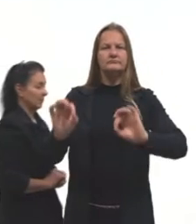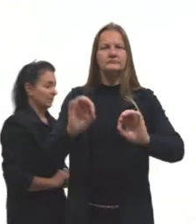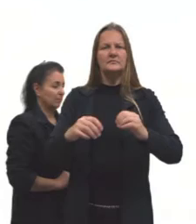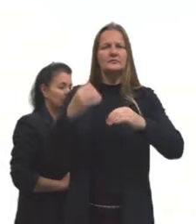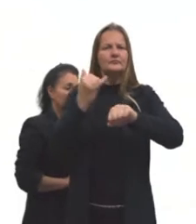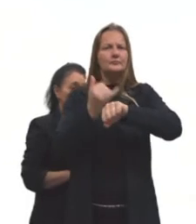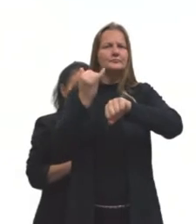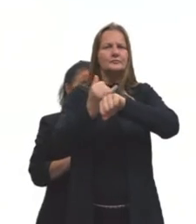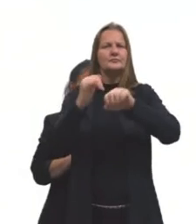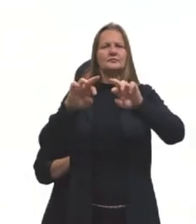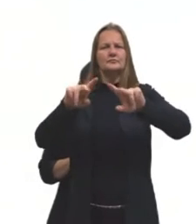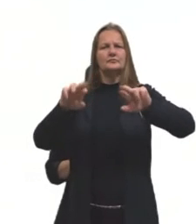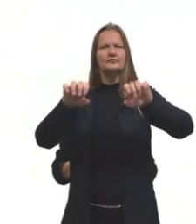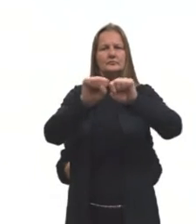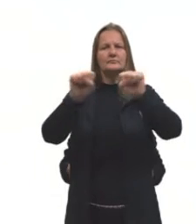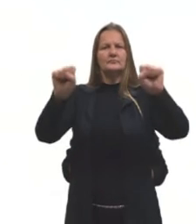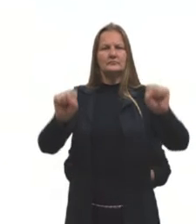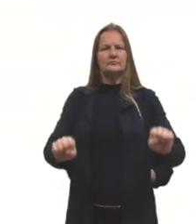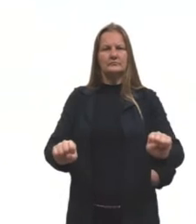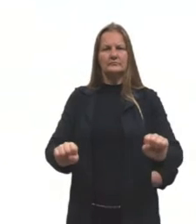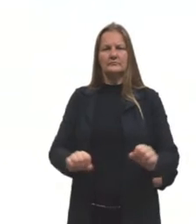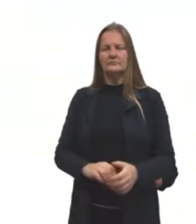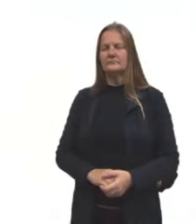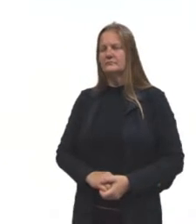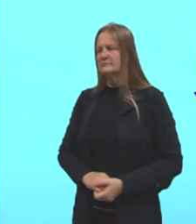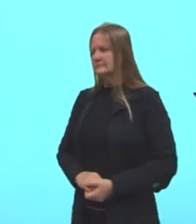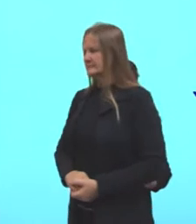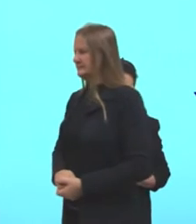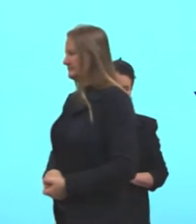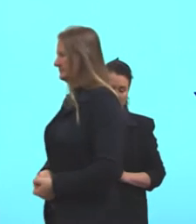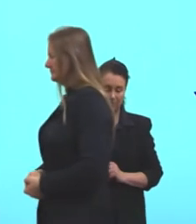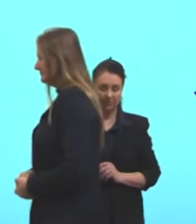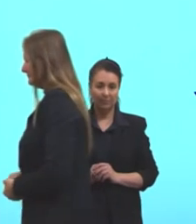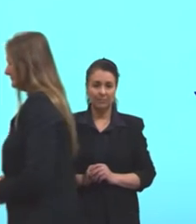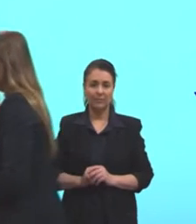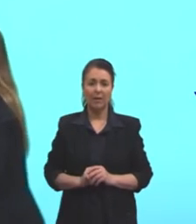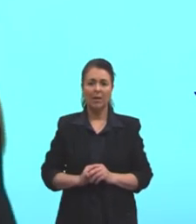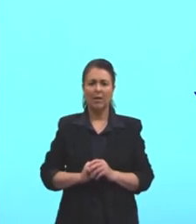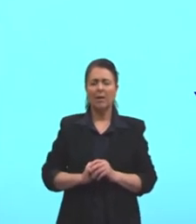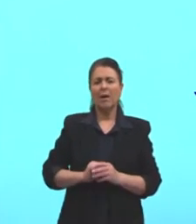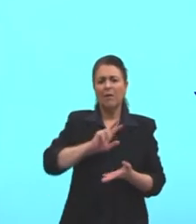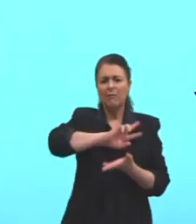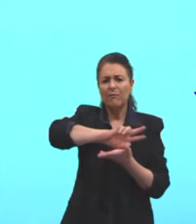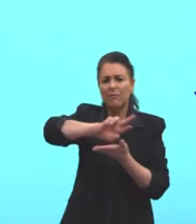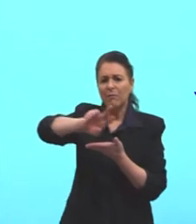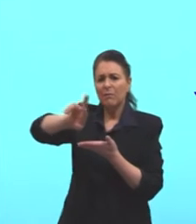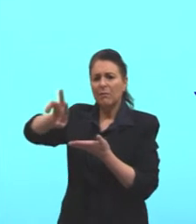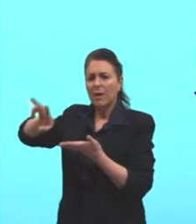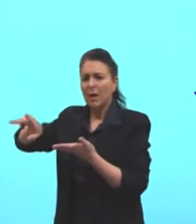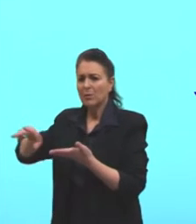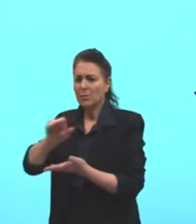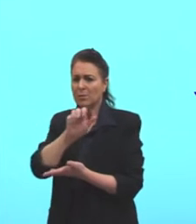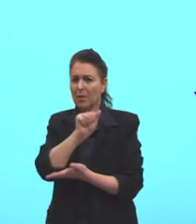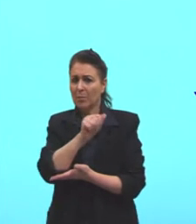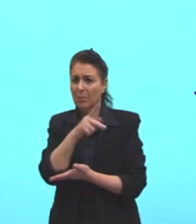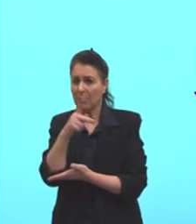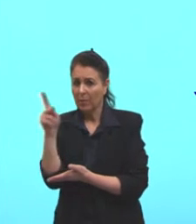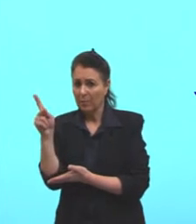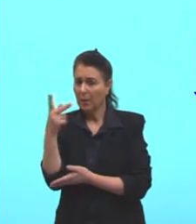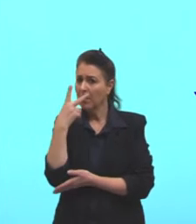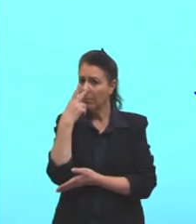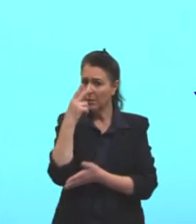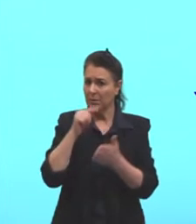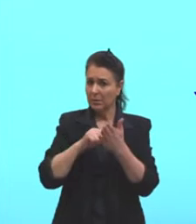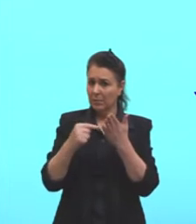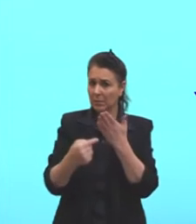ferramentas, vários botõezinhos, várias disposições, vários aplicativos ali. Vamos pensar